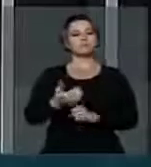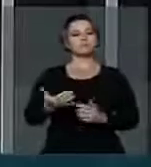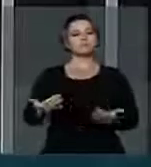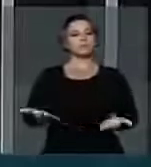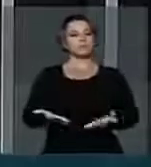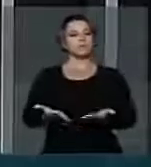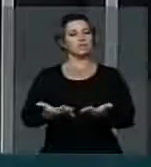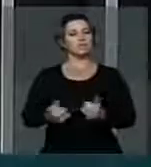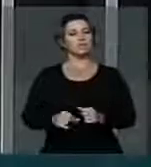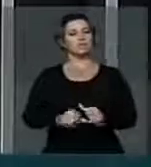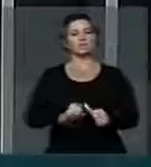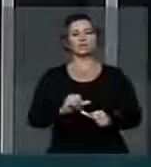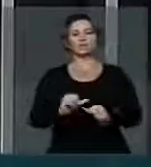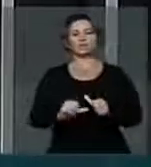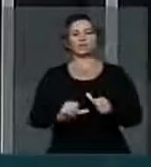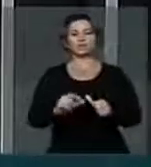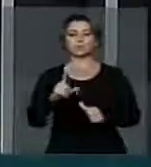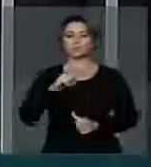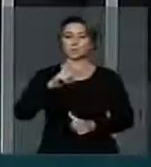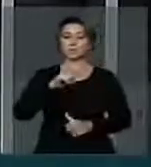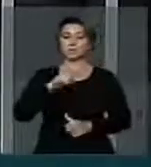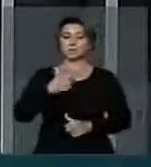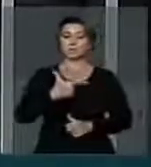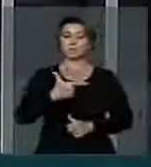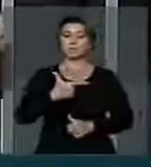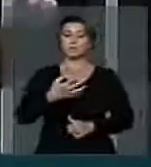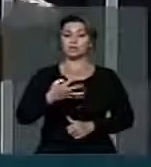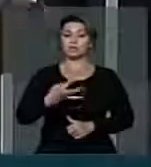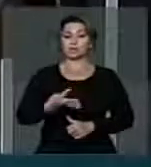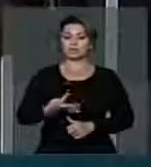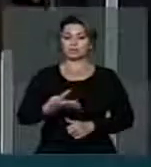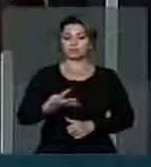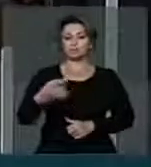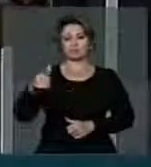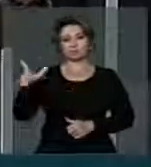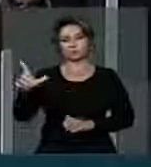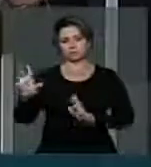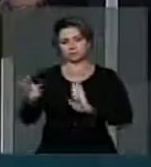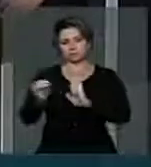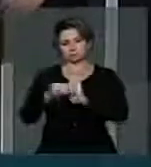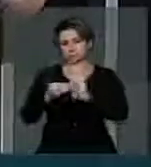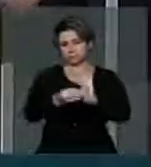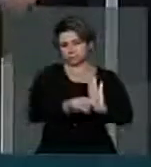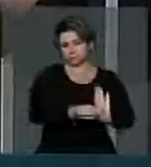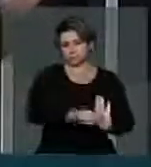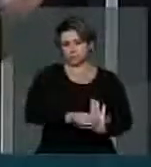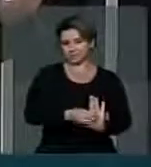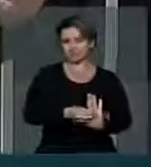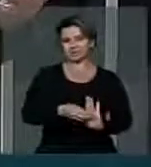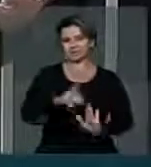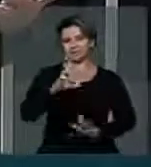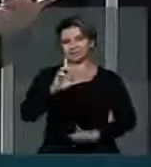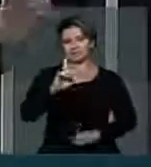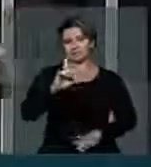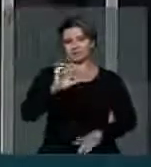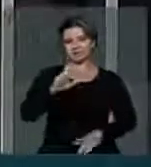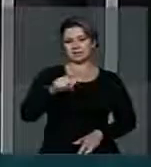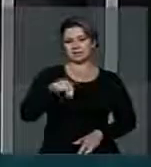passamos para 24, fora algumas que podem vir aí através de destaques.